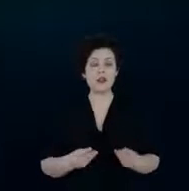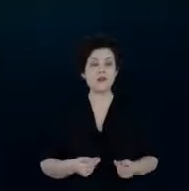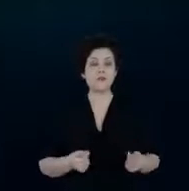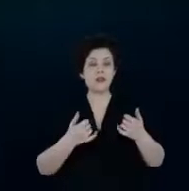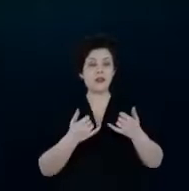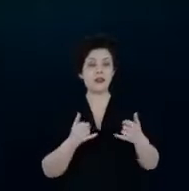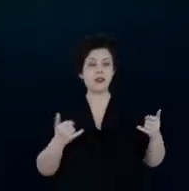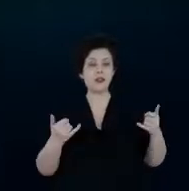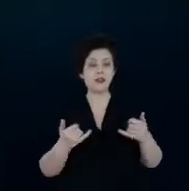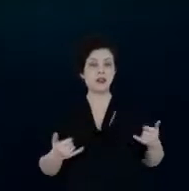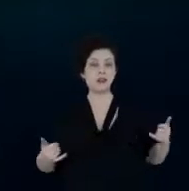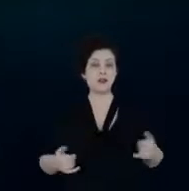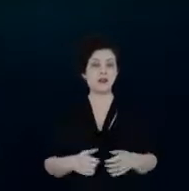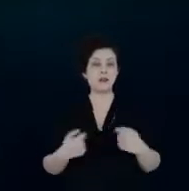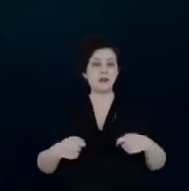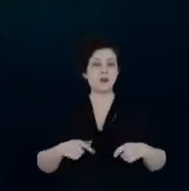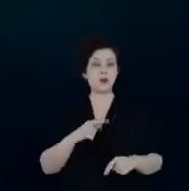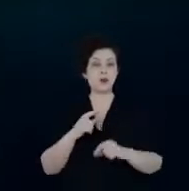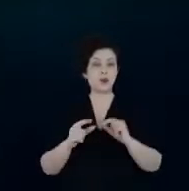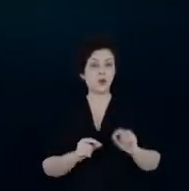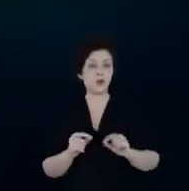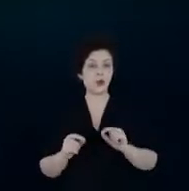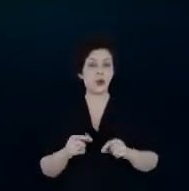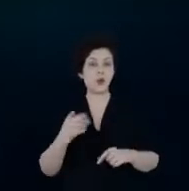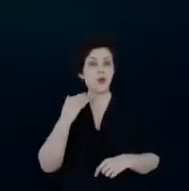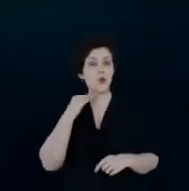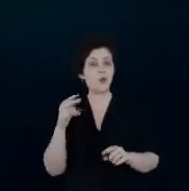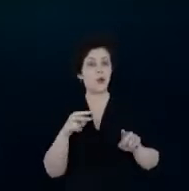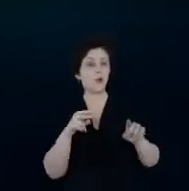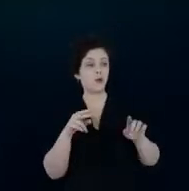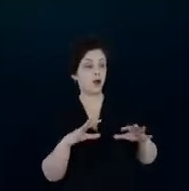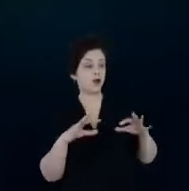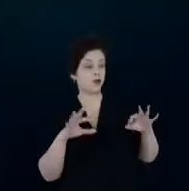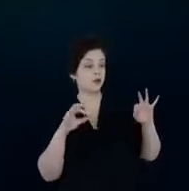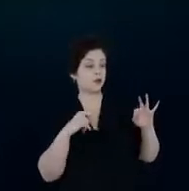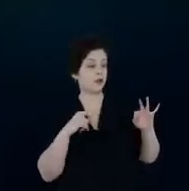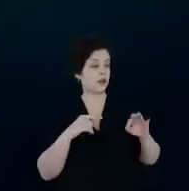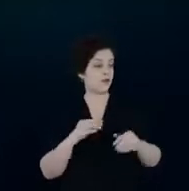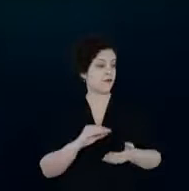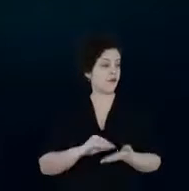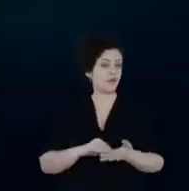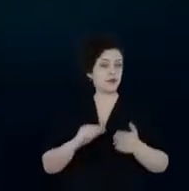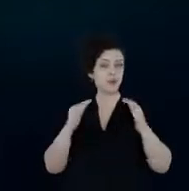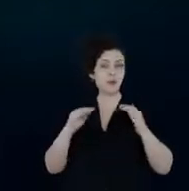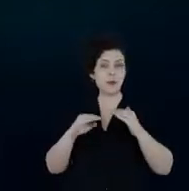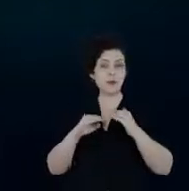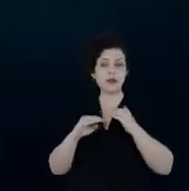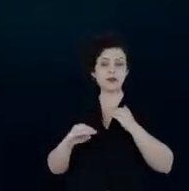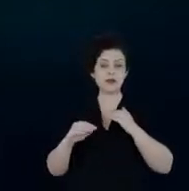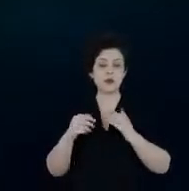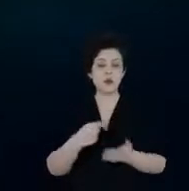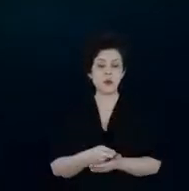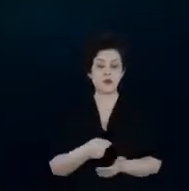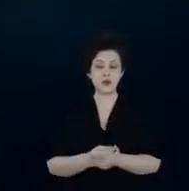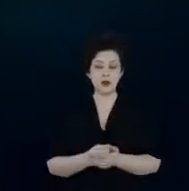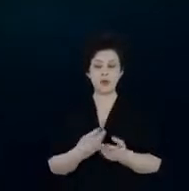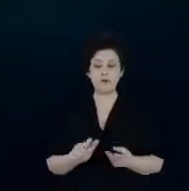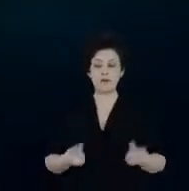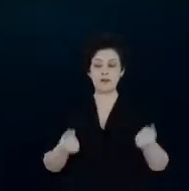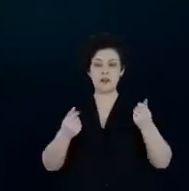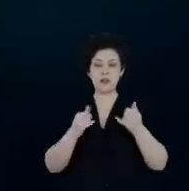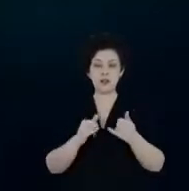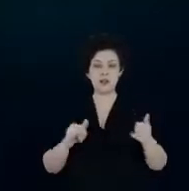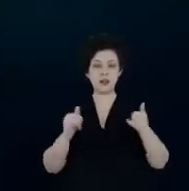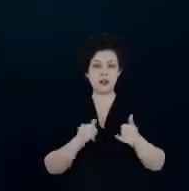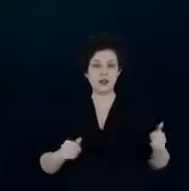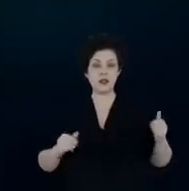então temos que ter os bancos olhando para isso e falta de padrões obrigatórios compulsórios de eficiência energética para indústria